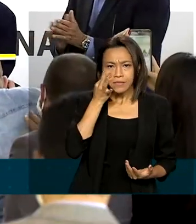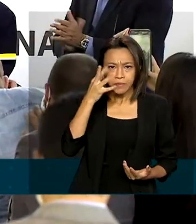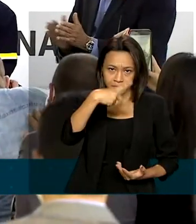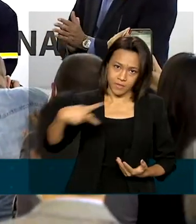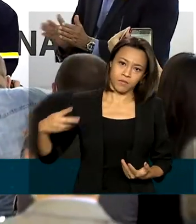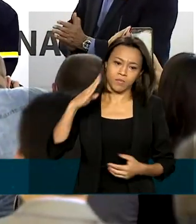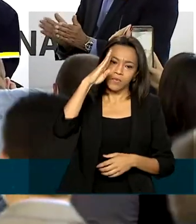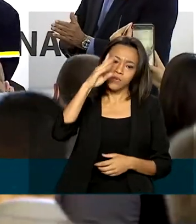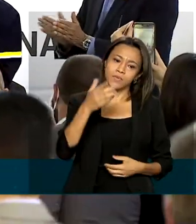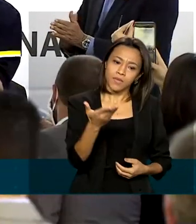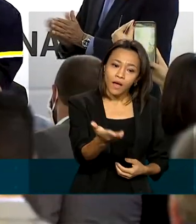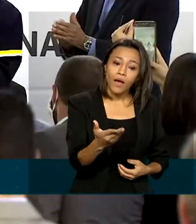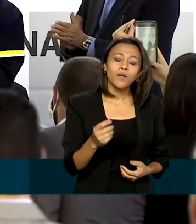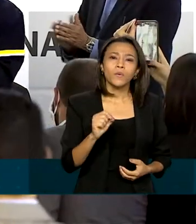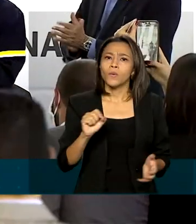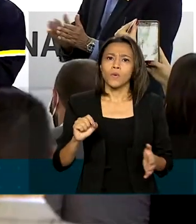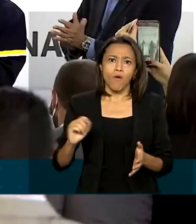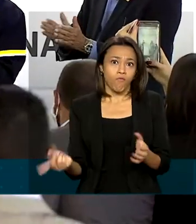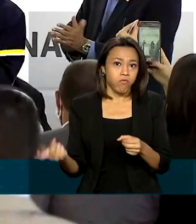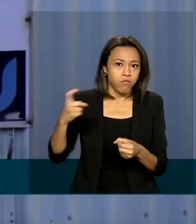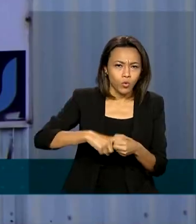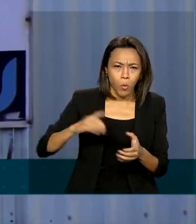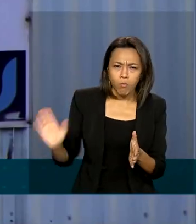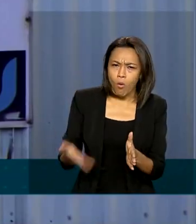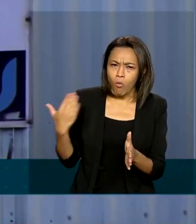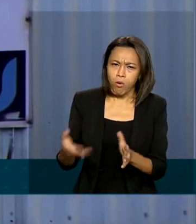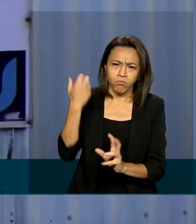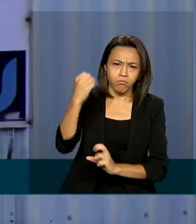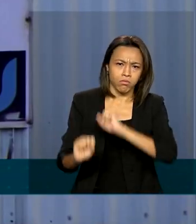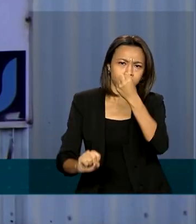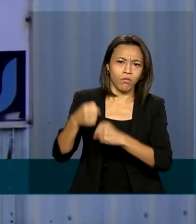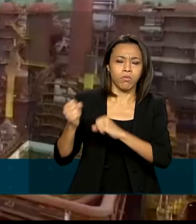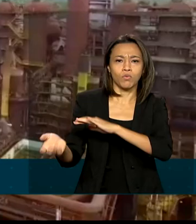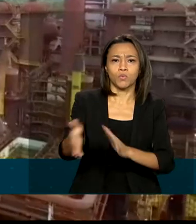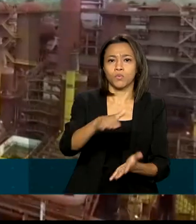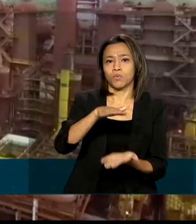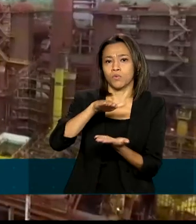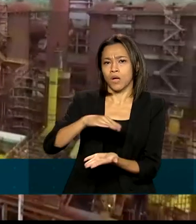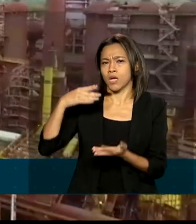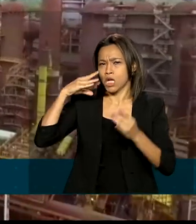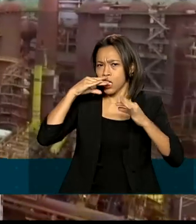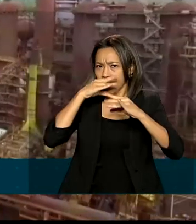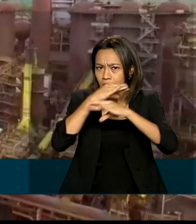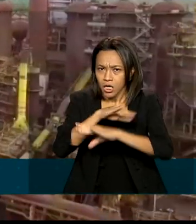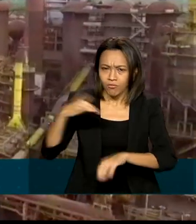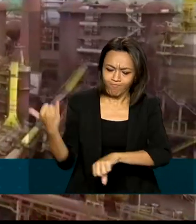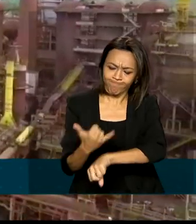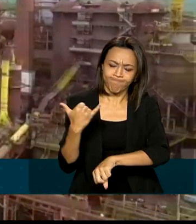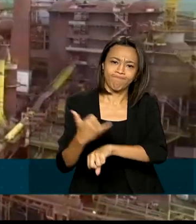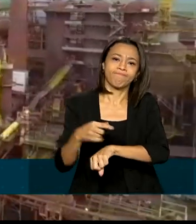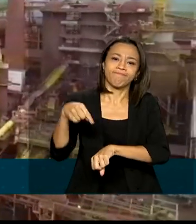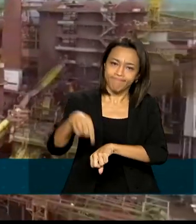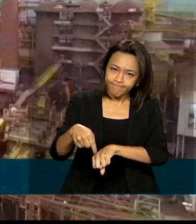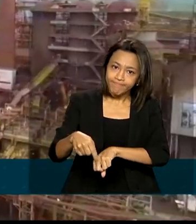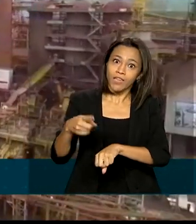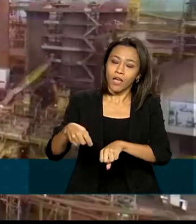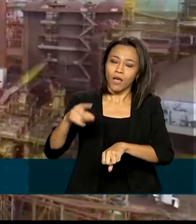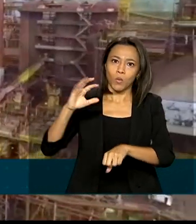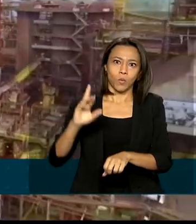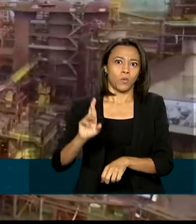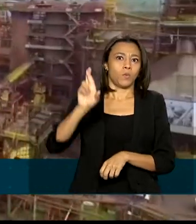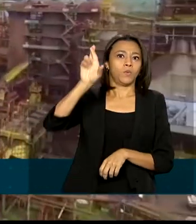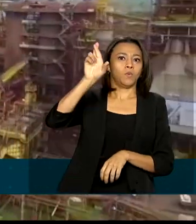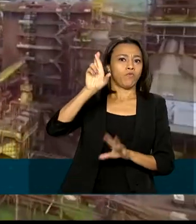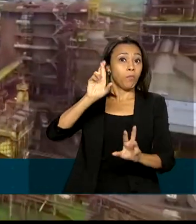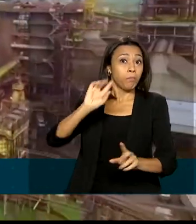Jair Bolsonaro, a produção foi retomada no Alto Forno 1 da Uzi Minas. É considerado um símbolo da siderurgia nacional, o que foi o